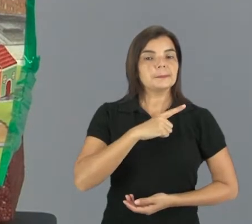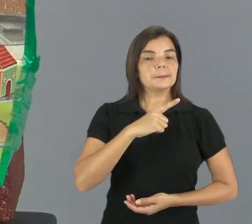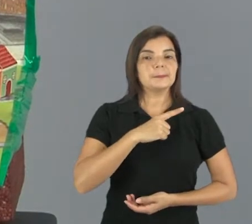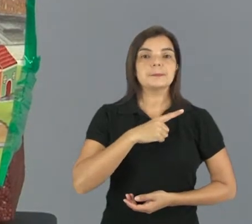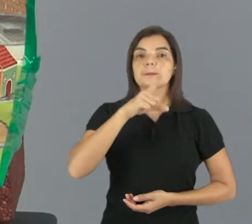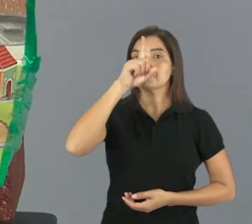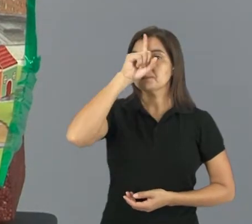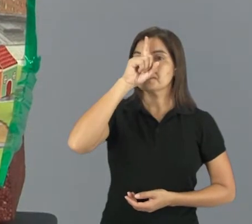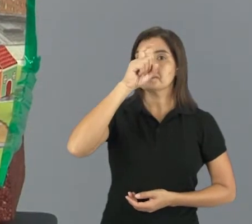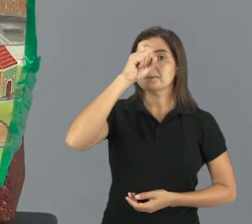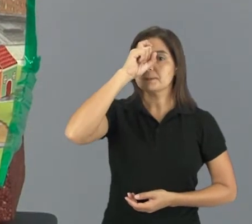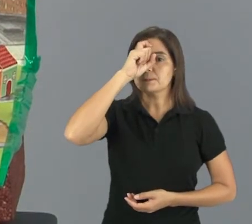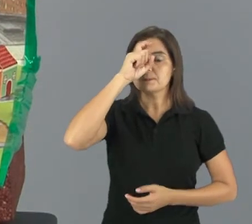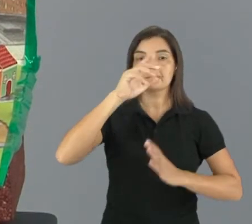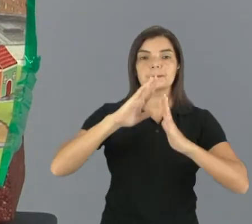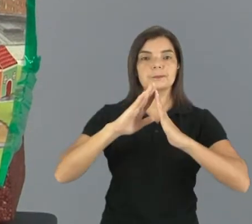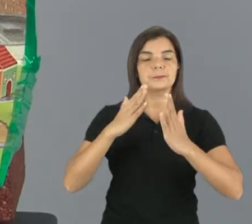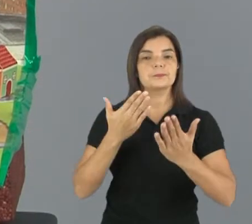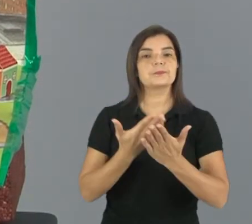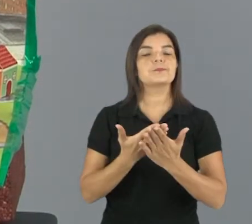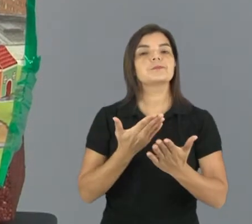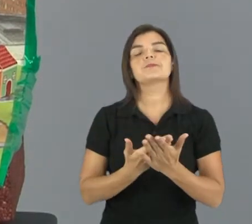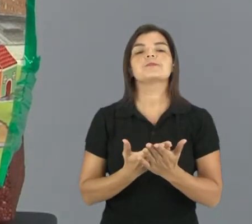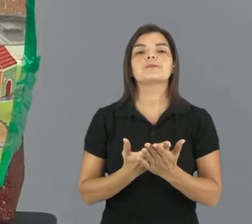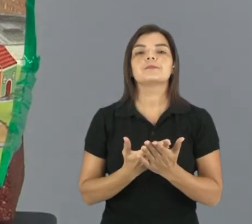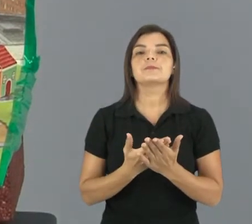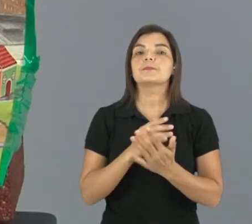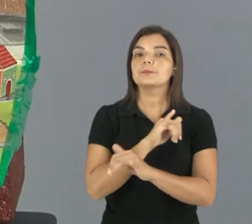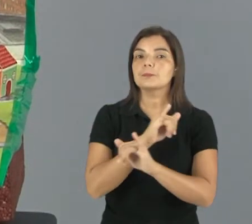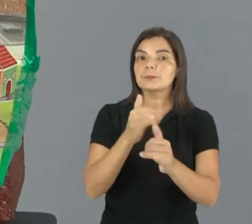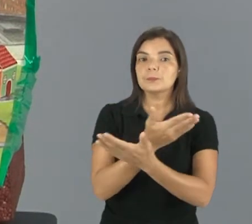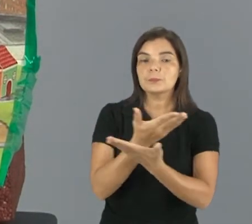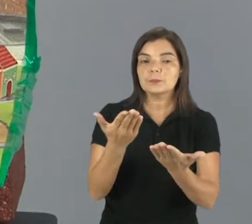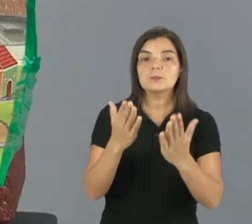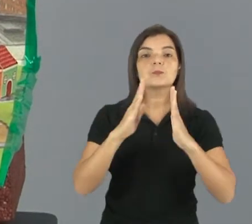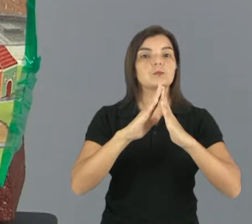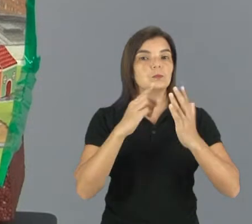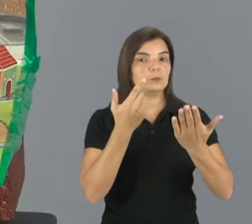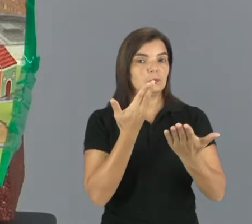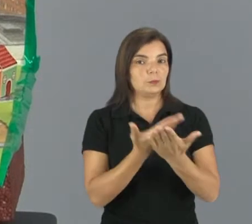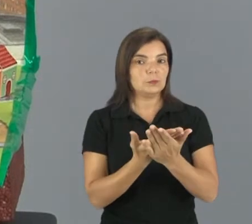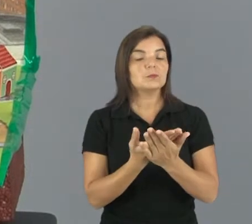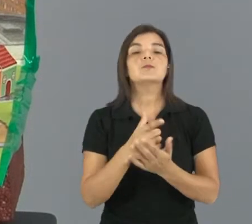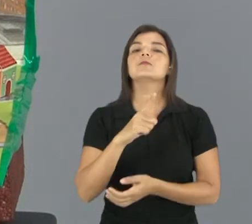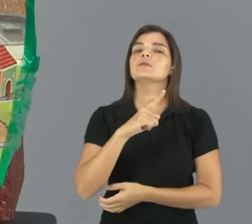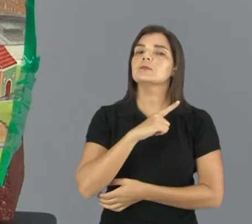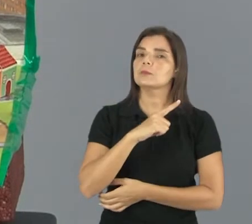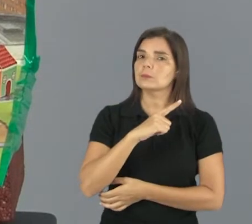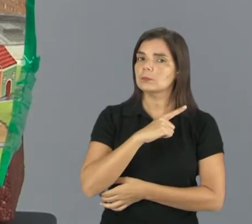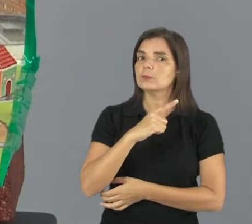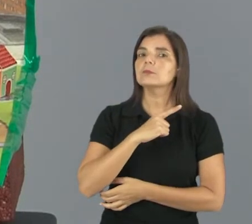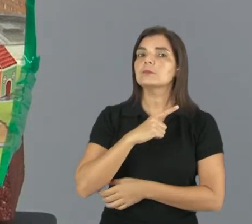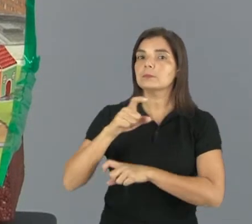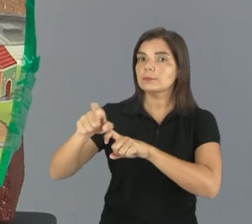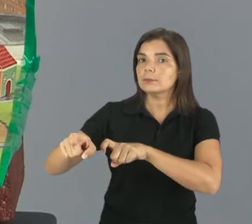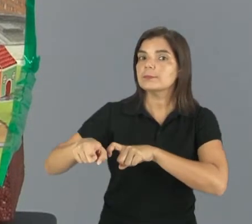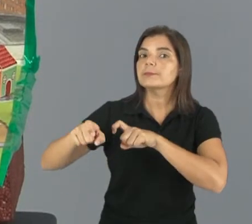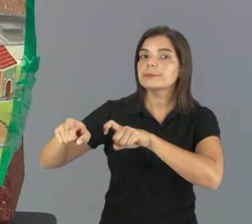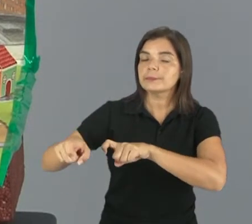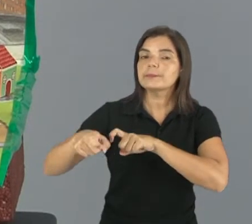hospitais, escolas, mas como eu falei para vocês, escolas também tem na zona